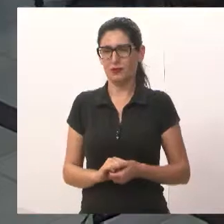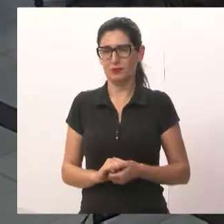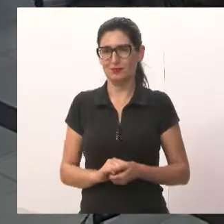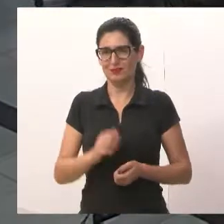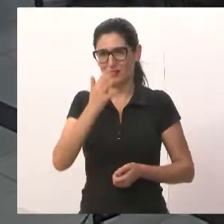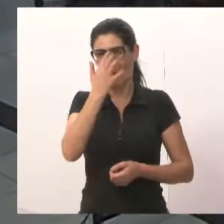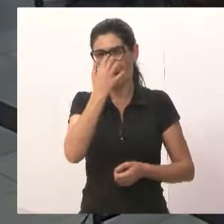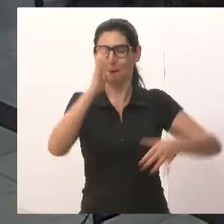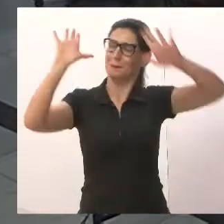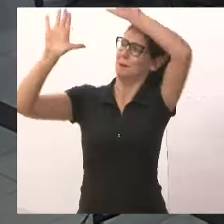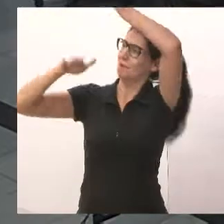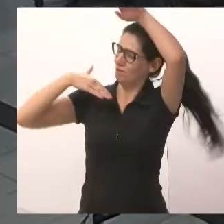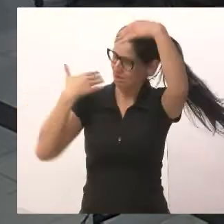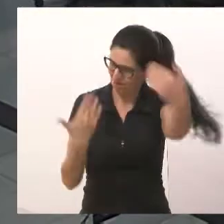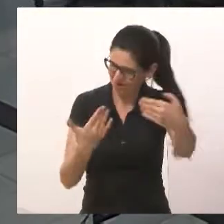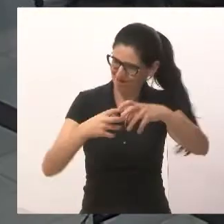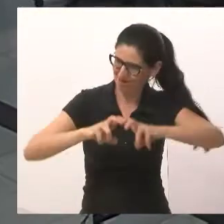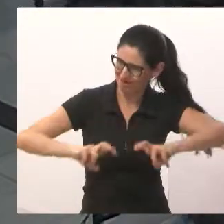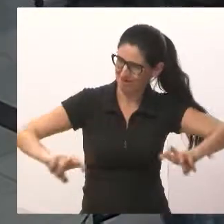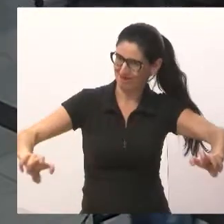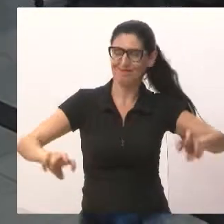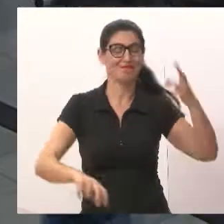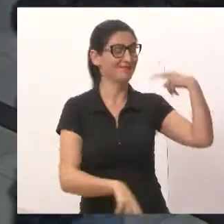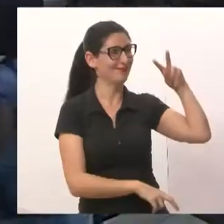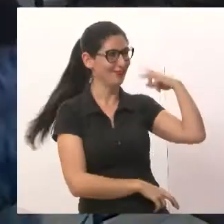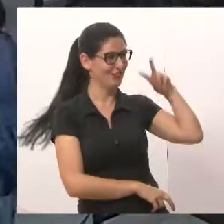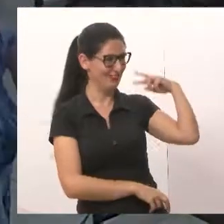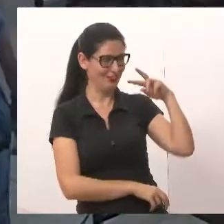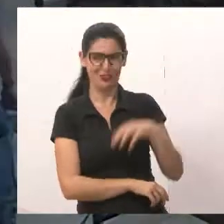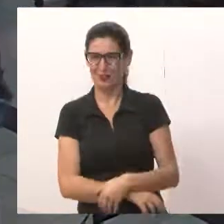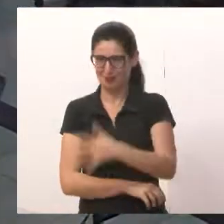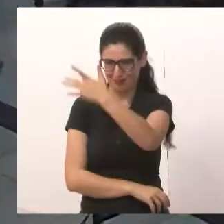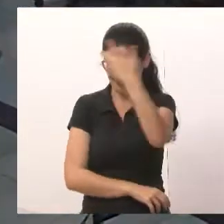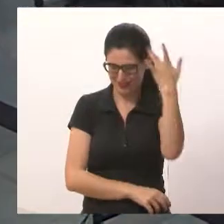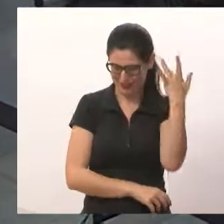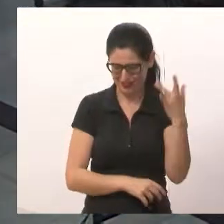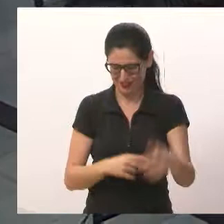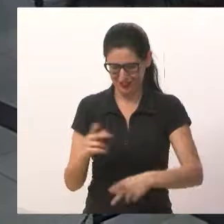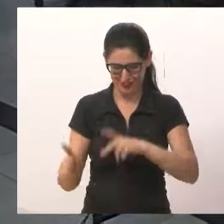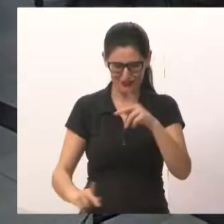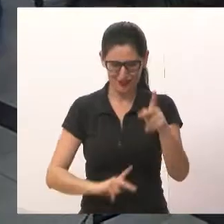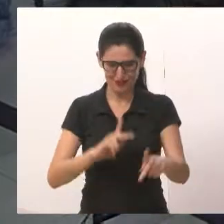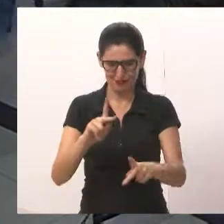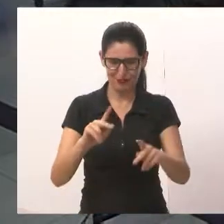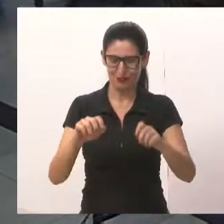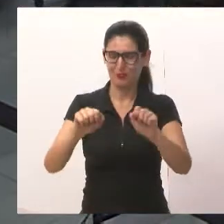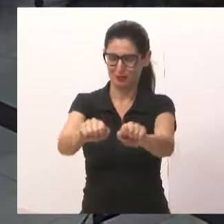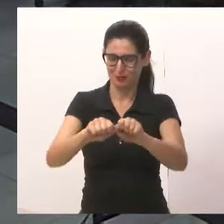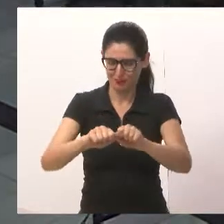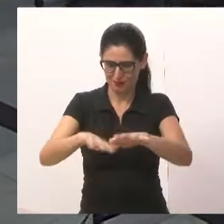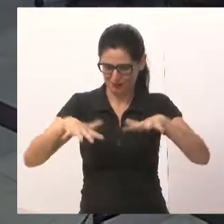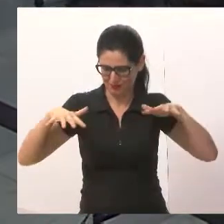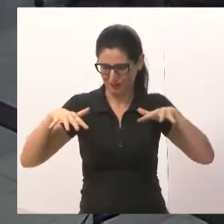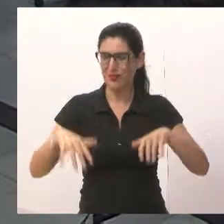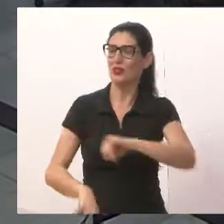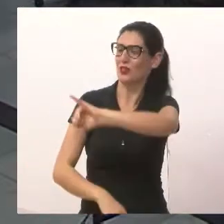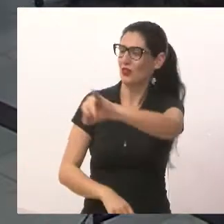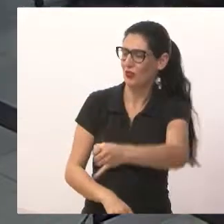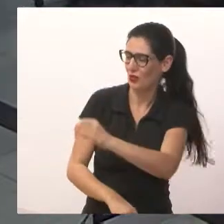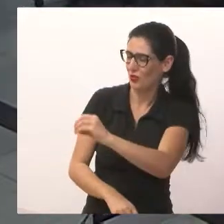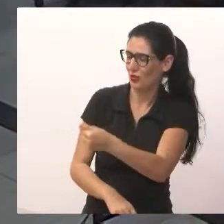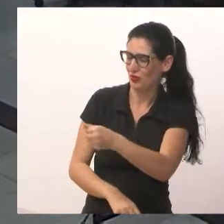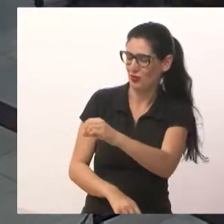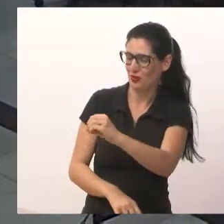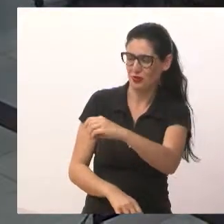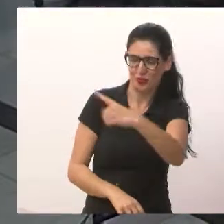Saudações à mesa, nobres vereadores, público presente. Aqui eu quero saudar o seu João, da